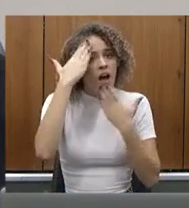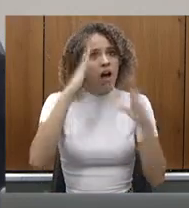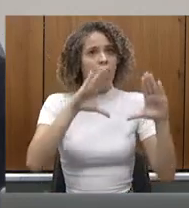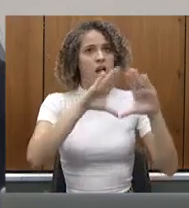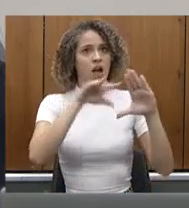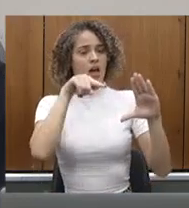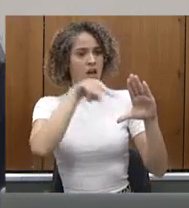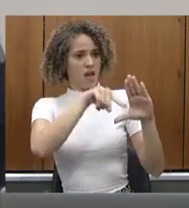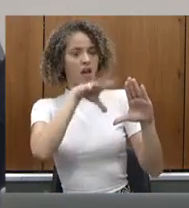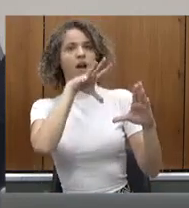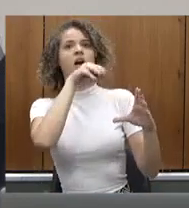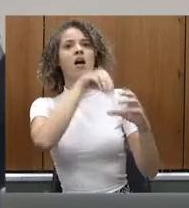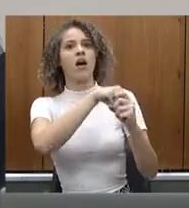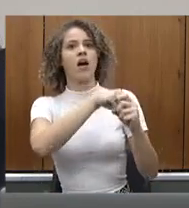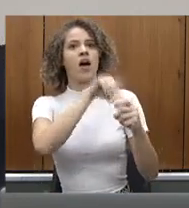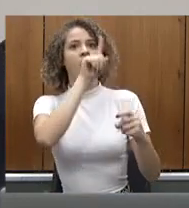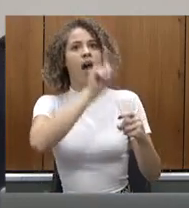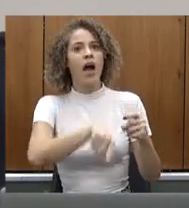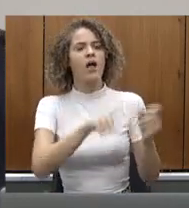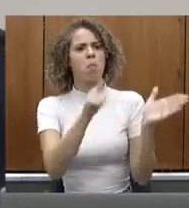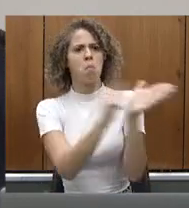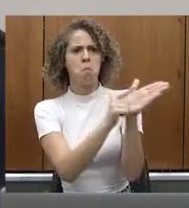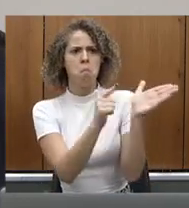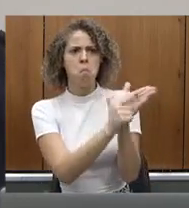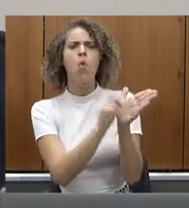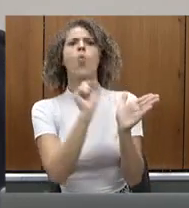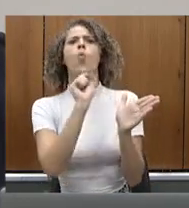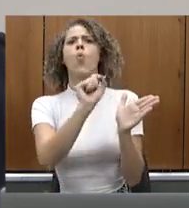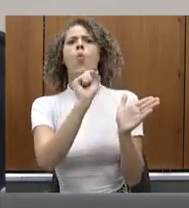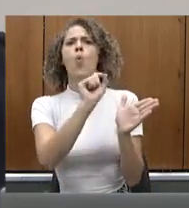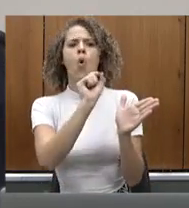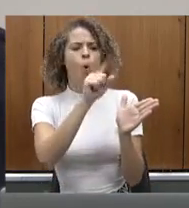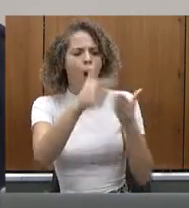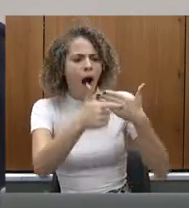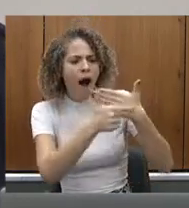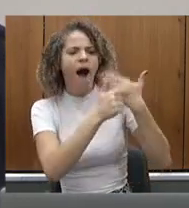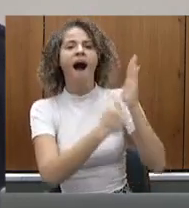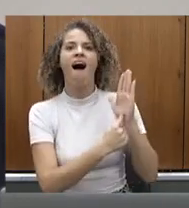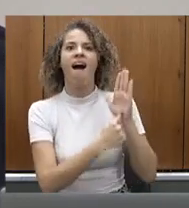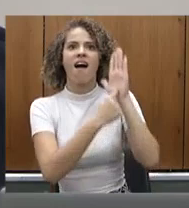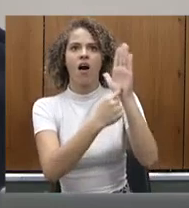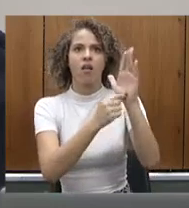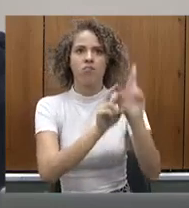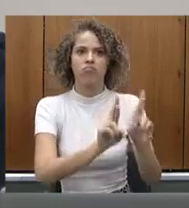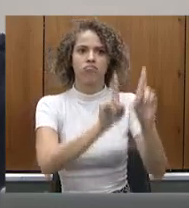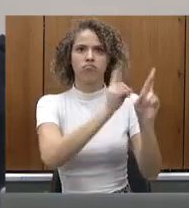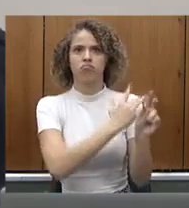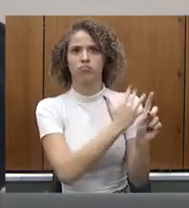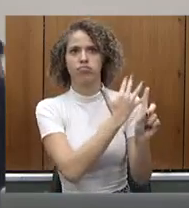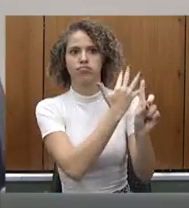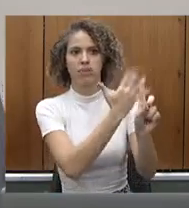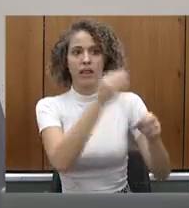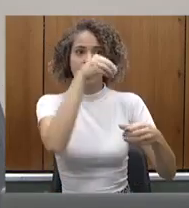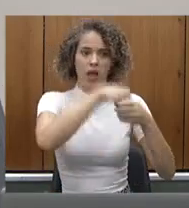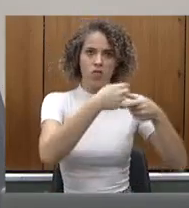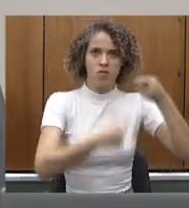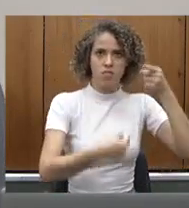encantador. o Legislativo tem um papel fundamental em toda a história política.